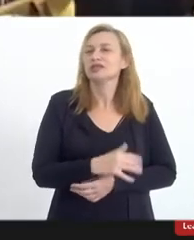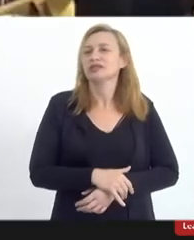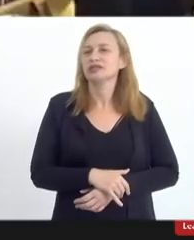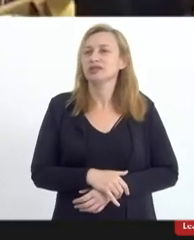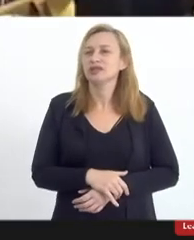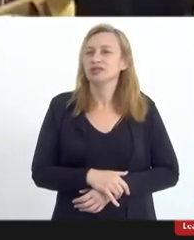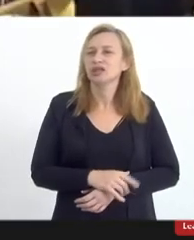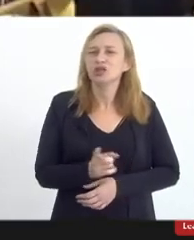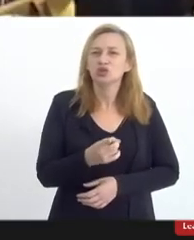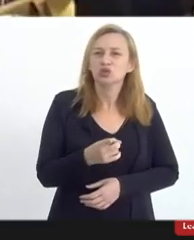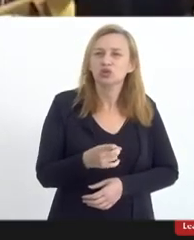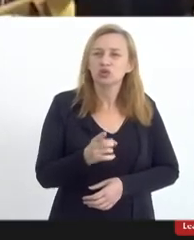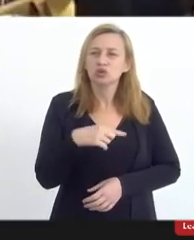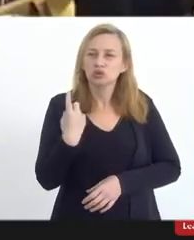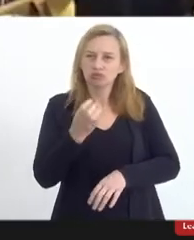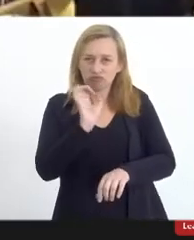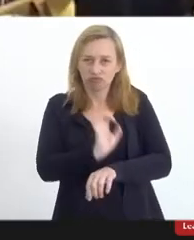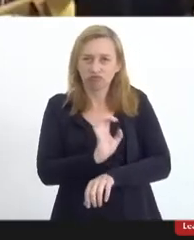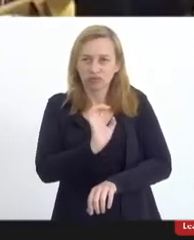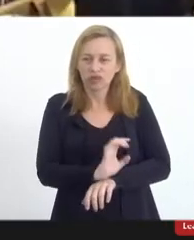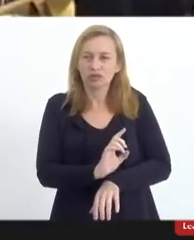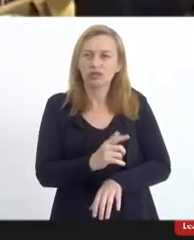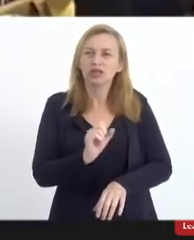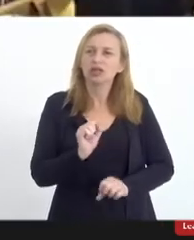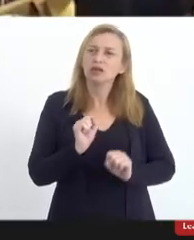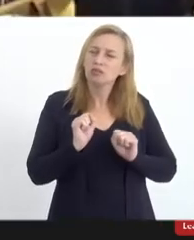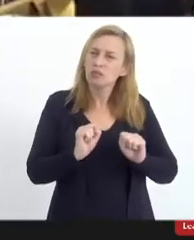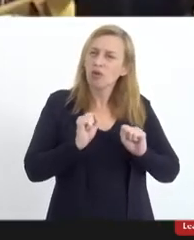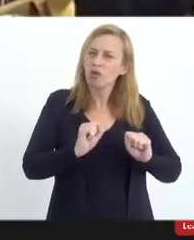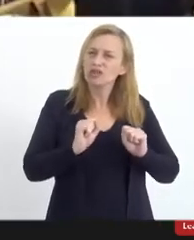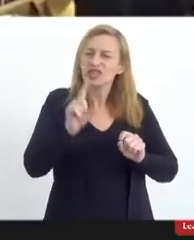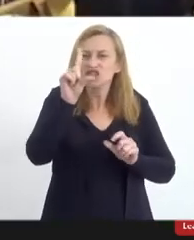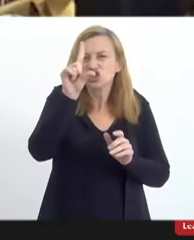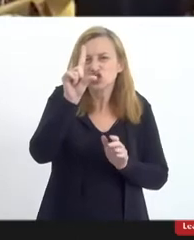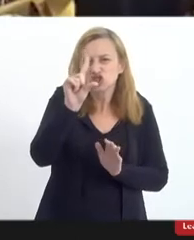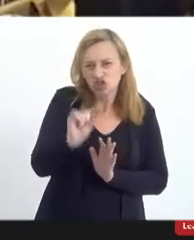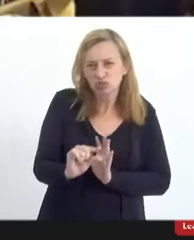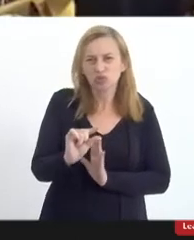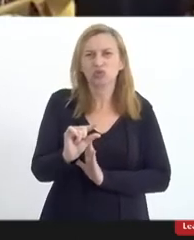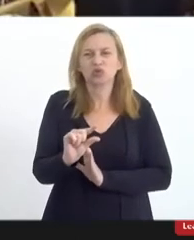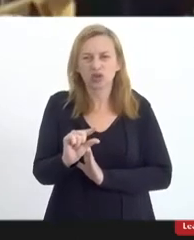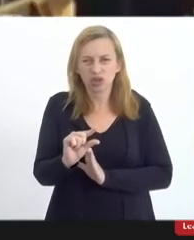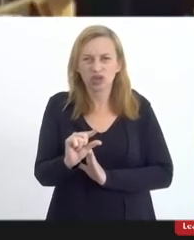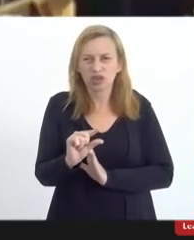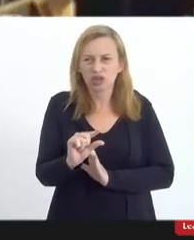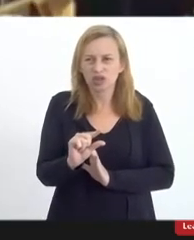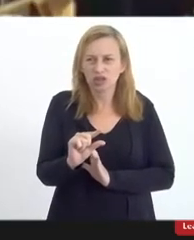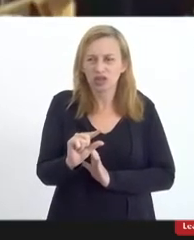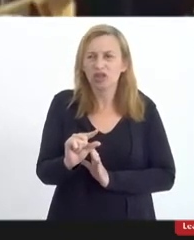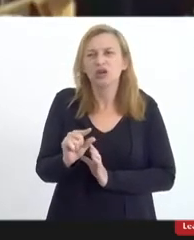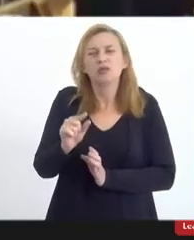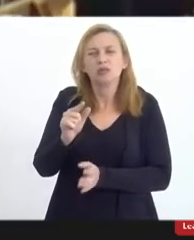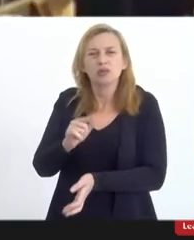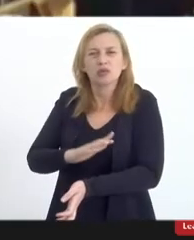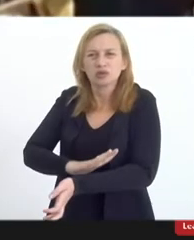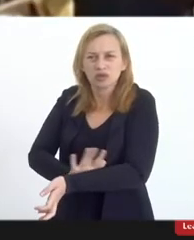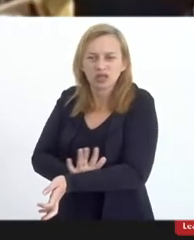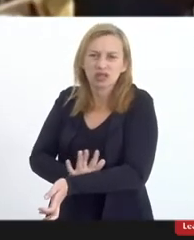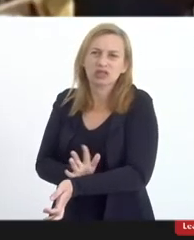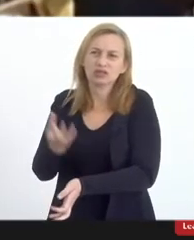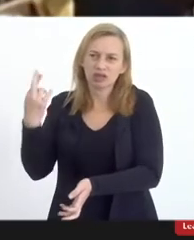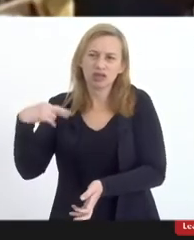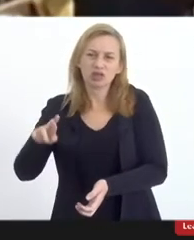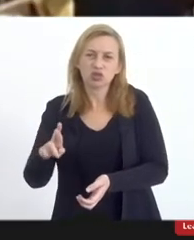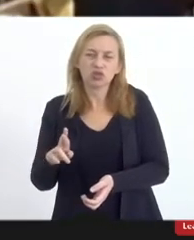no nosso estado, para que a gente possa diminuir a intolerância religiosa, que infelizmente